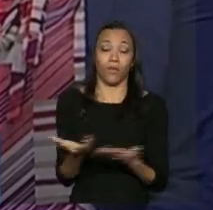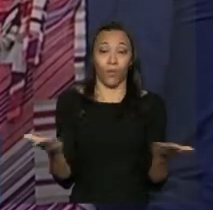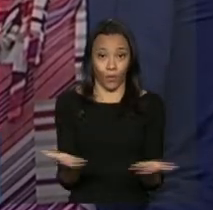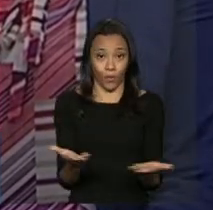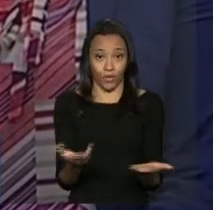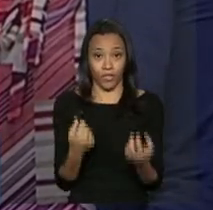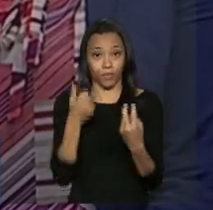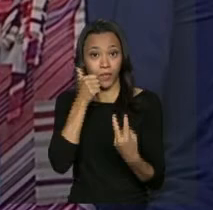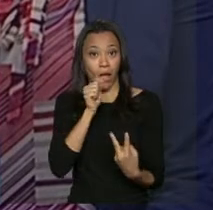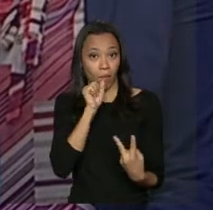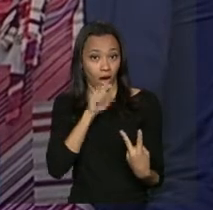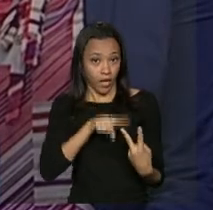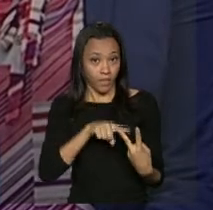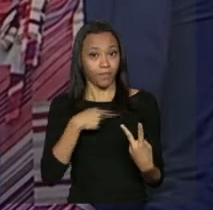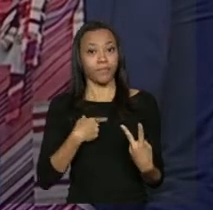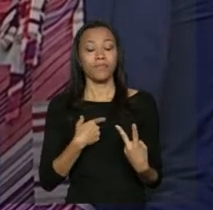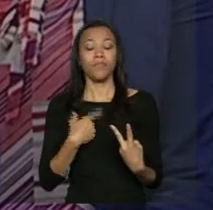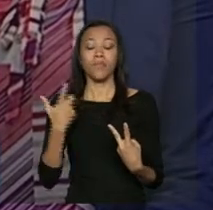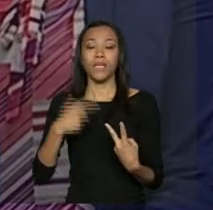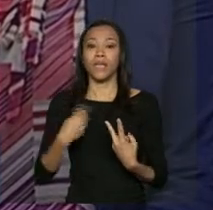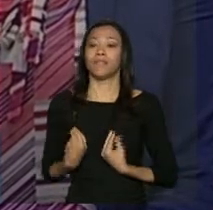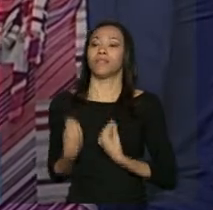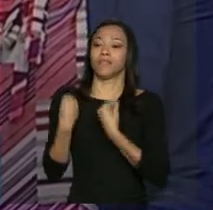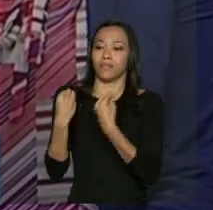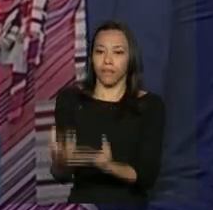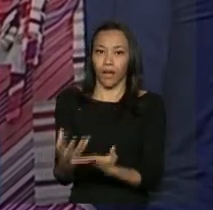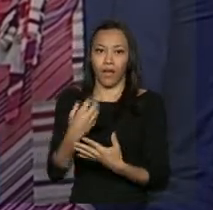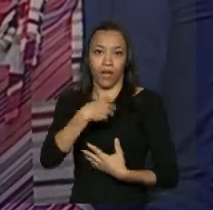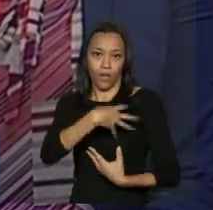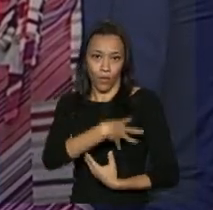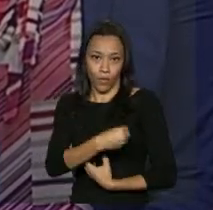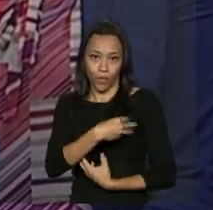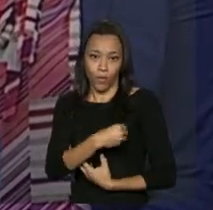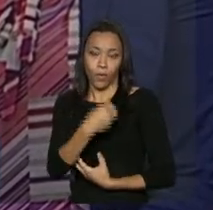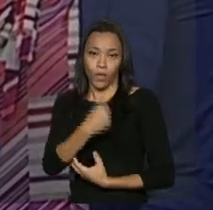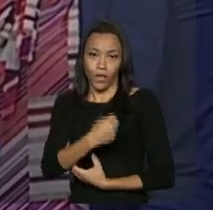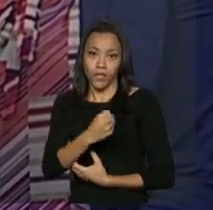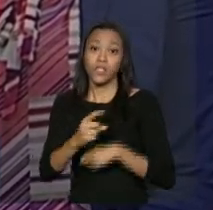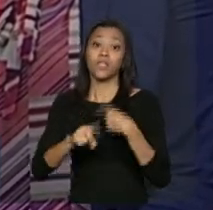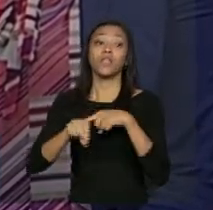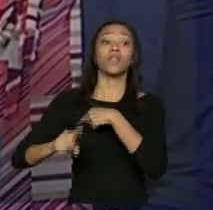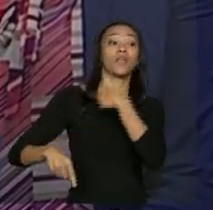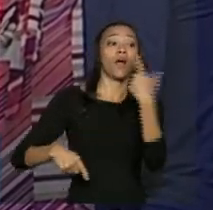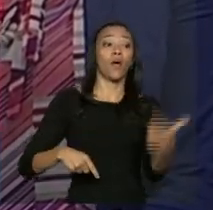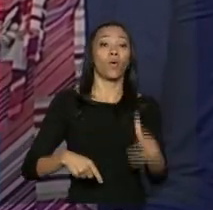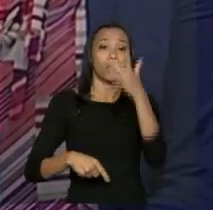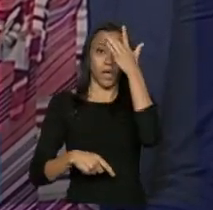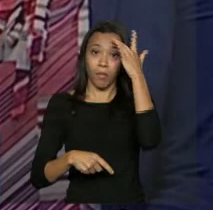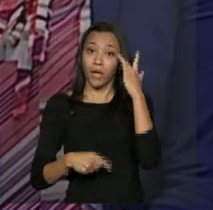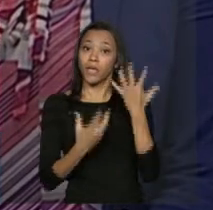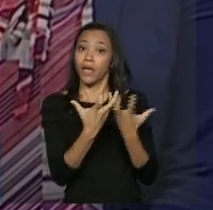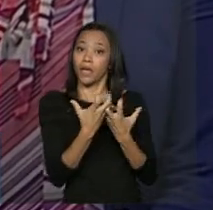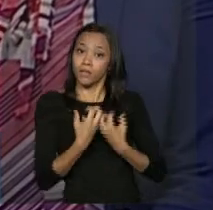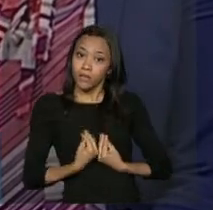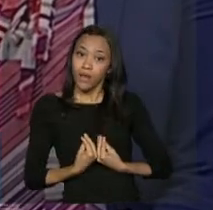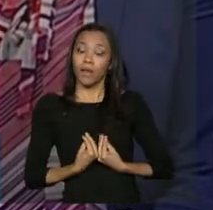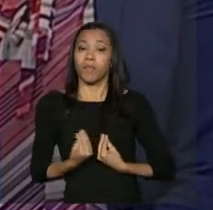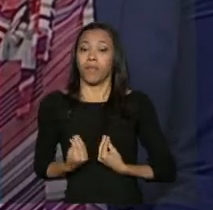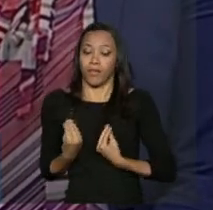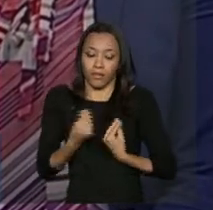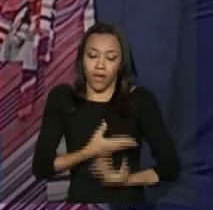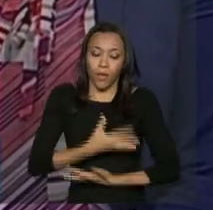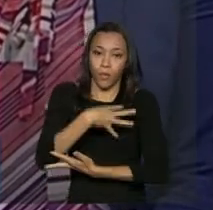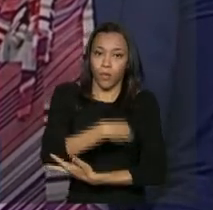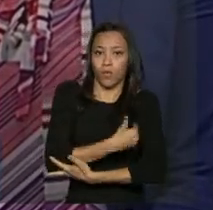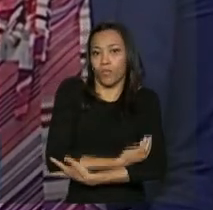mãezinhas, a receptora e a doadora, porque tem a noção exata que esse leite chega sim no seu destino, que é o recém